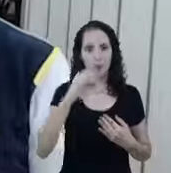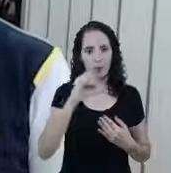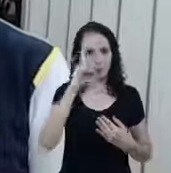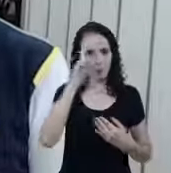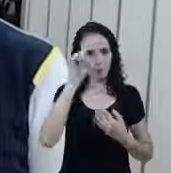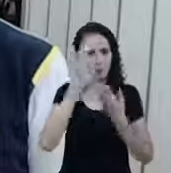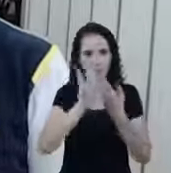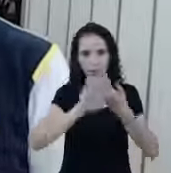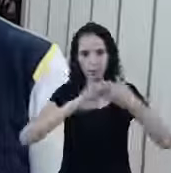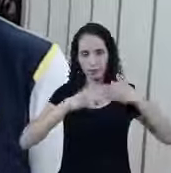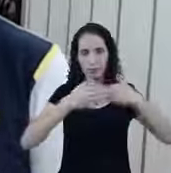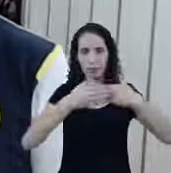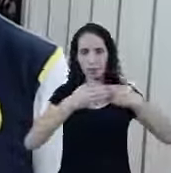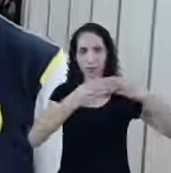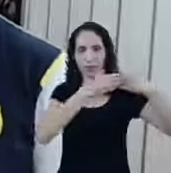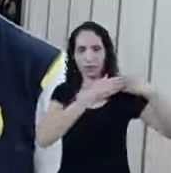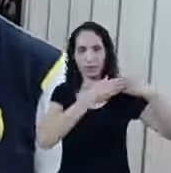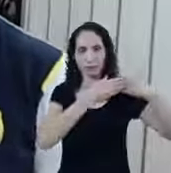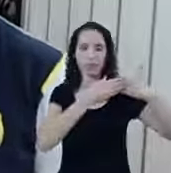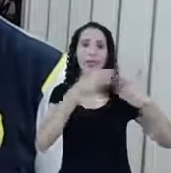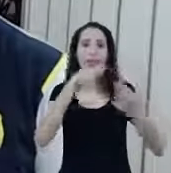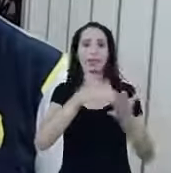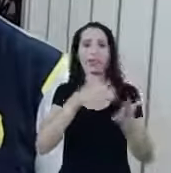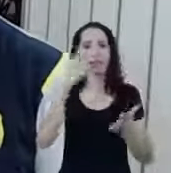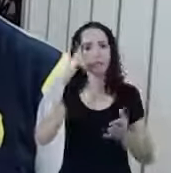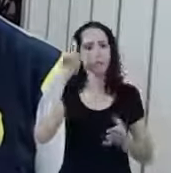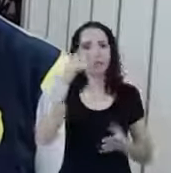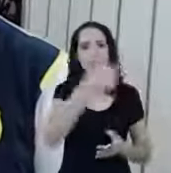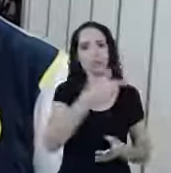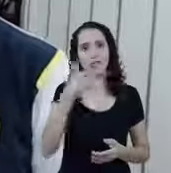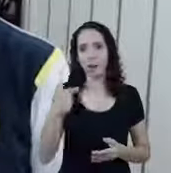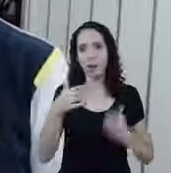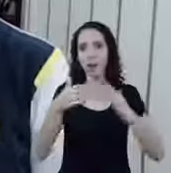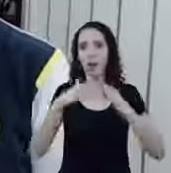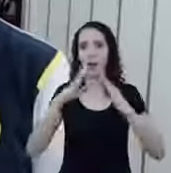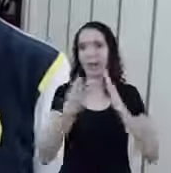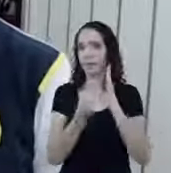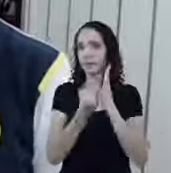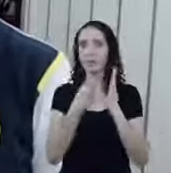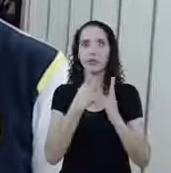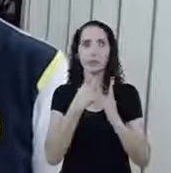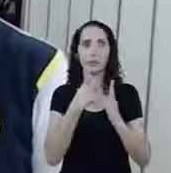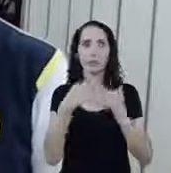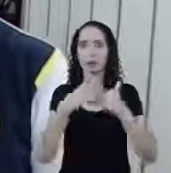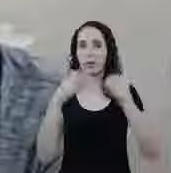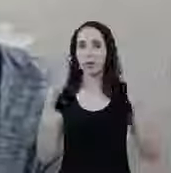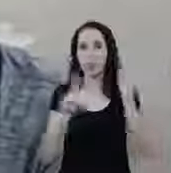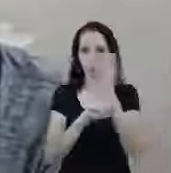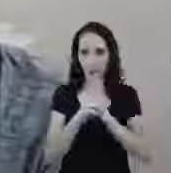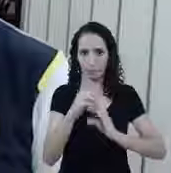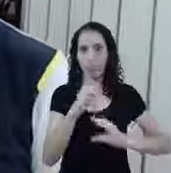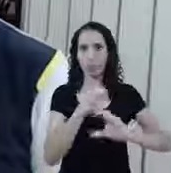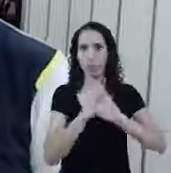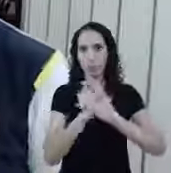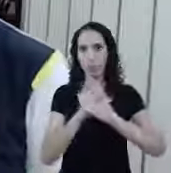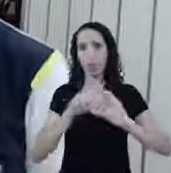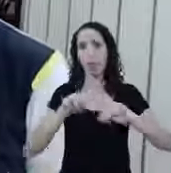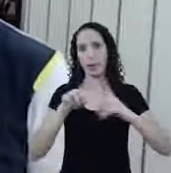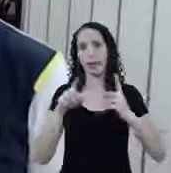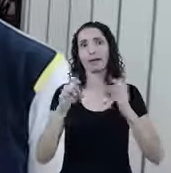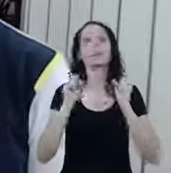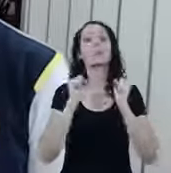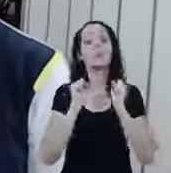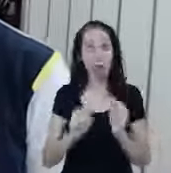dia 22 Exato As igrejas não podem abrir Sim Para culto Inclusive Porém pode ter os seus